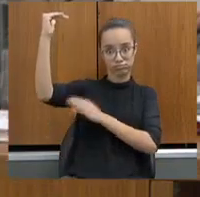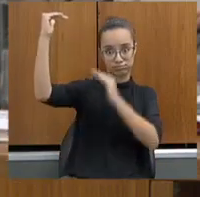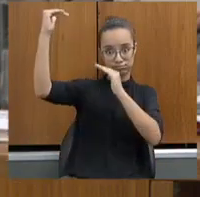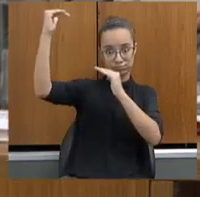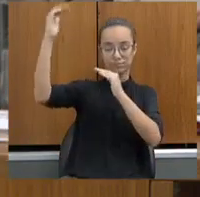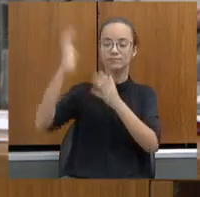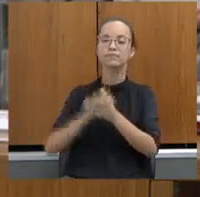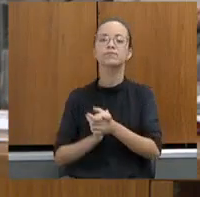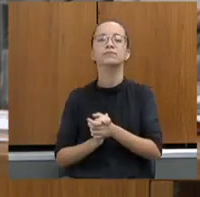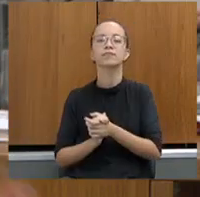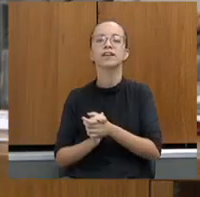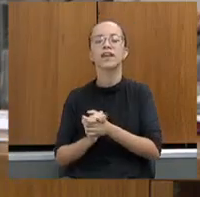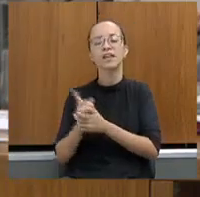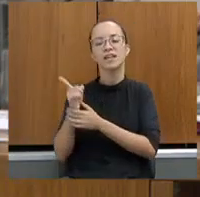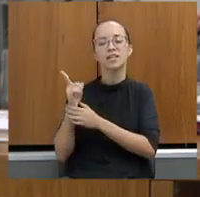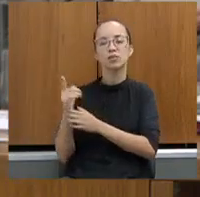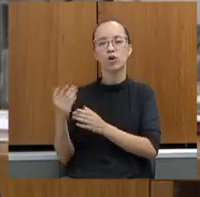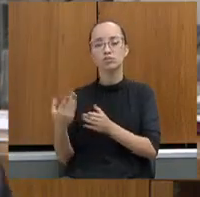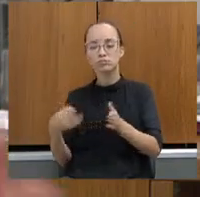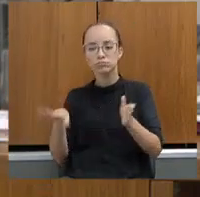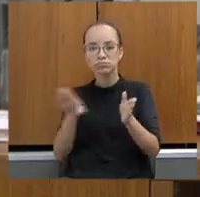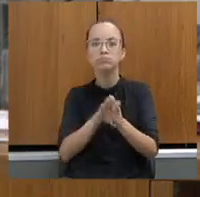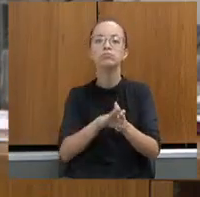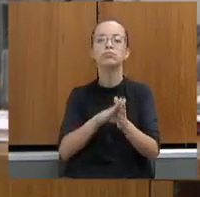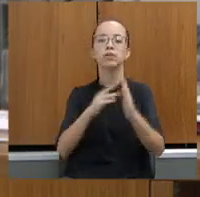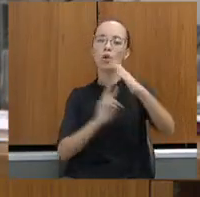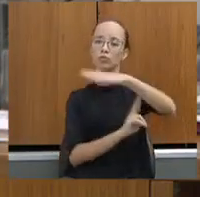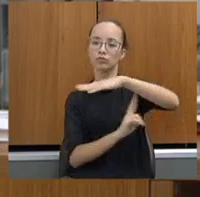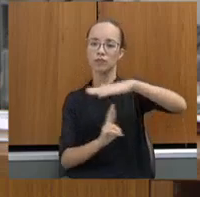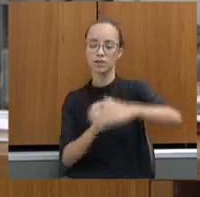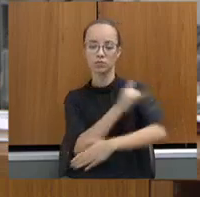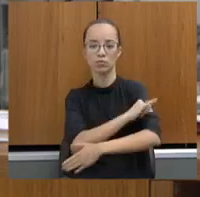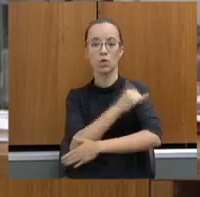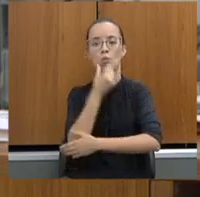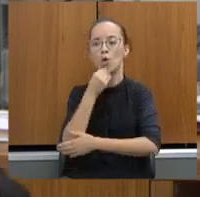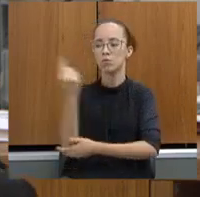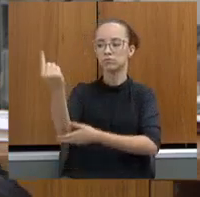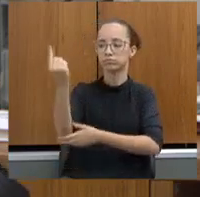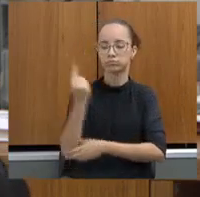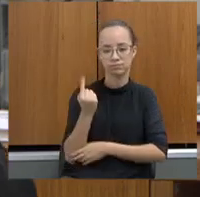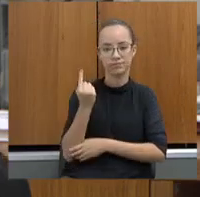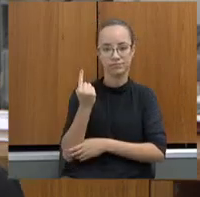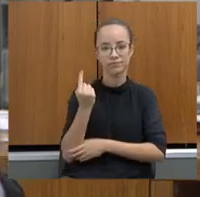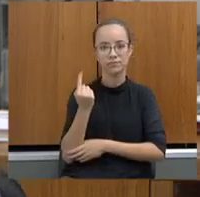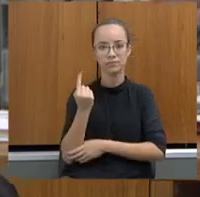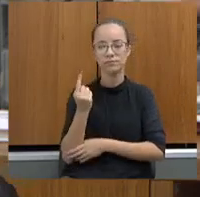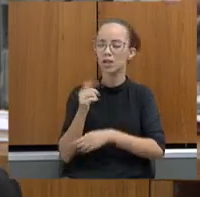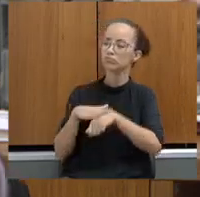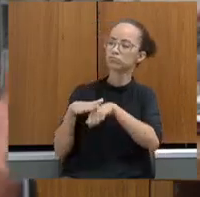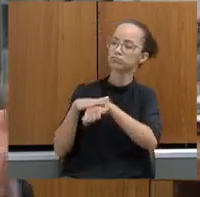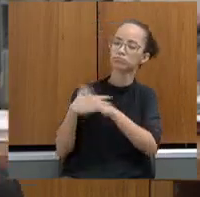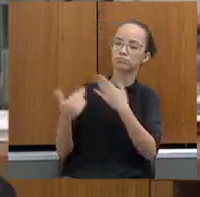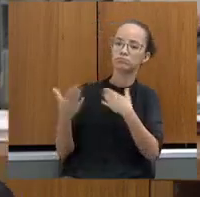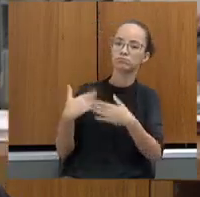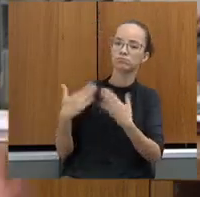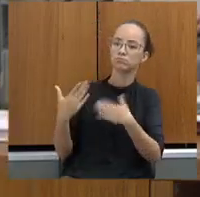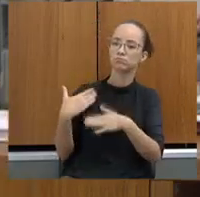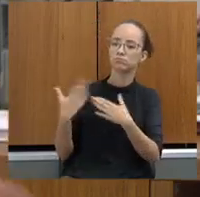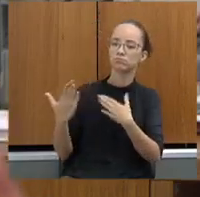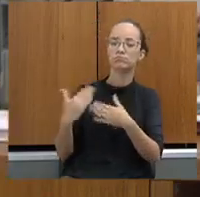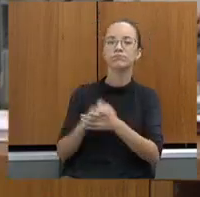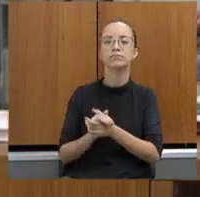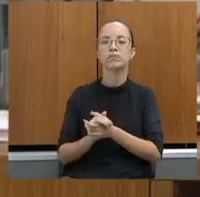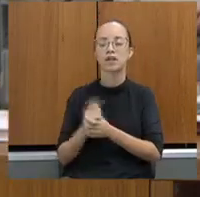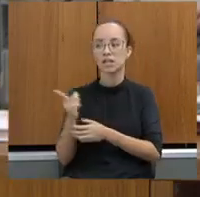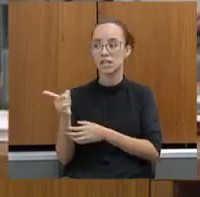rodoviária, Novo Rio. Chegamos lá, um homem me aborda e aí eu começo a conversar com ele e tal, não sei o quê,